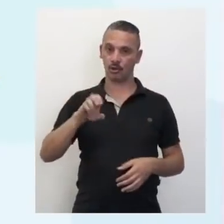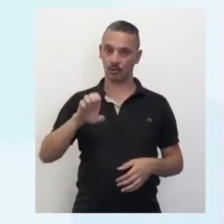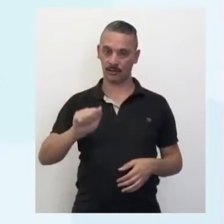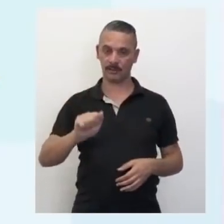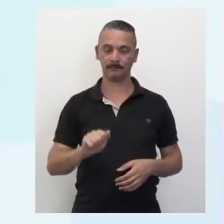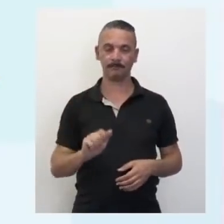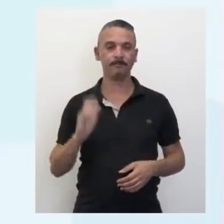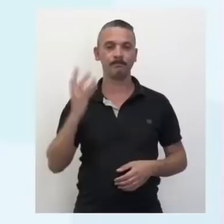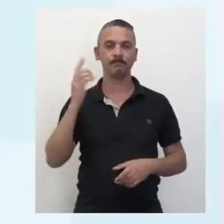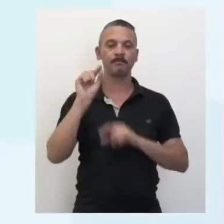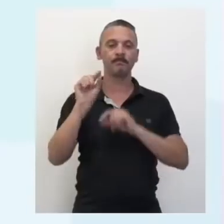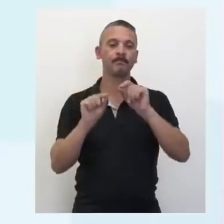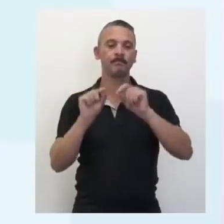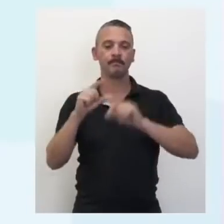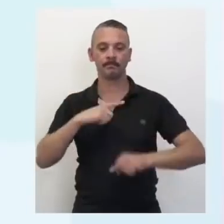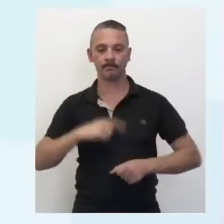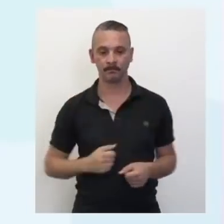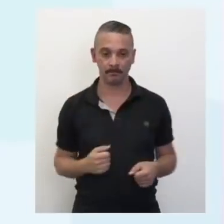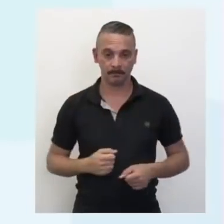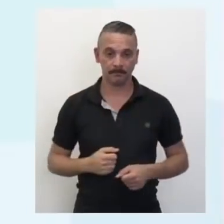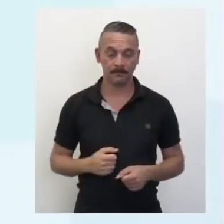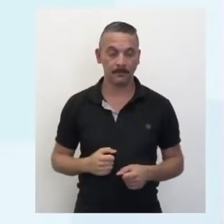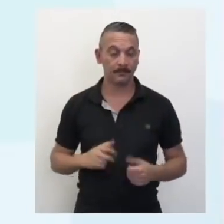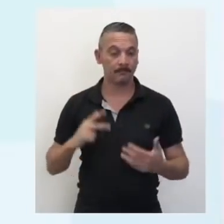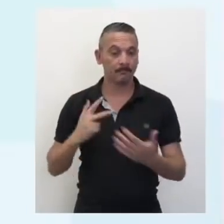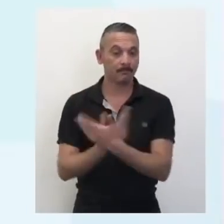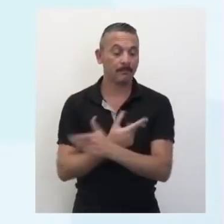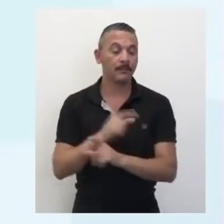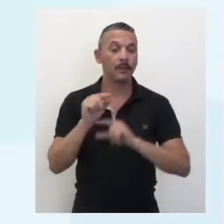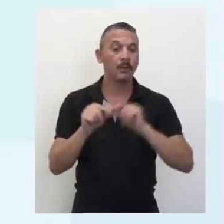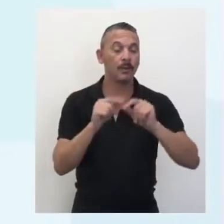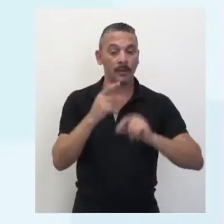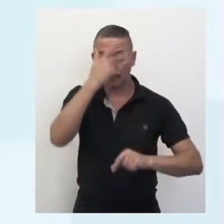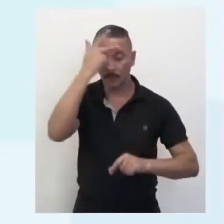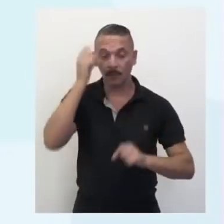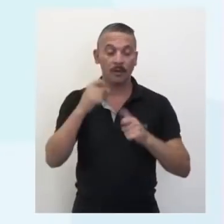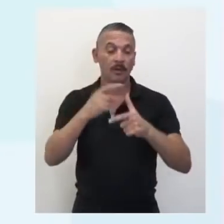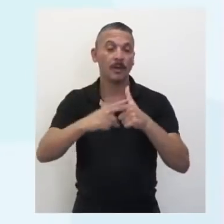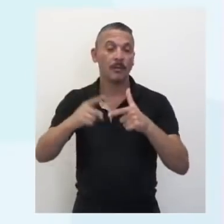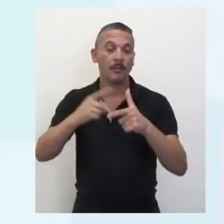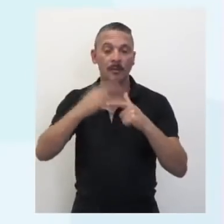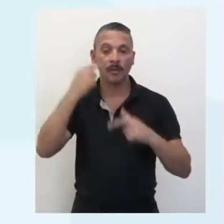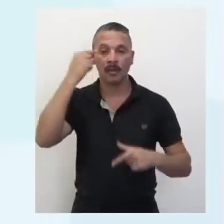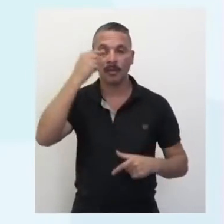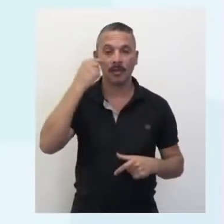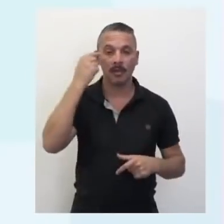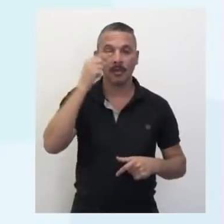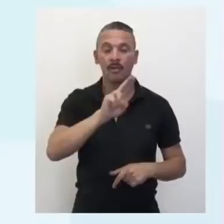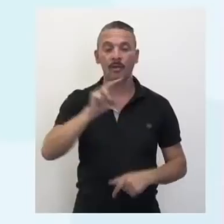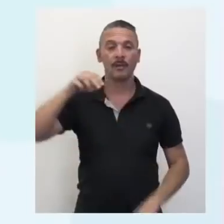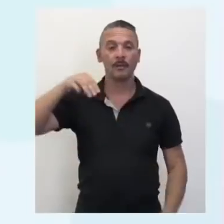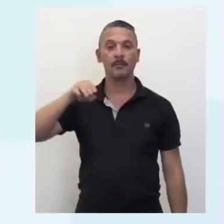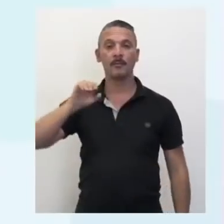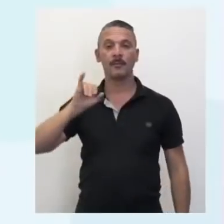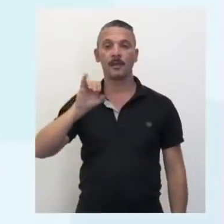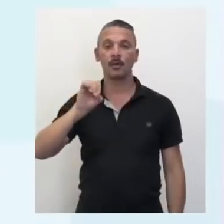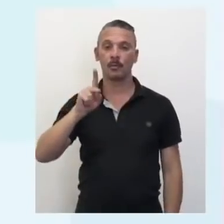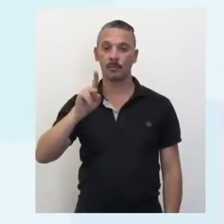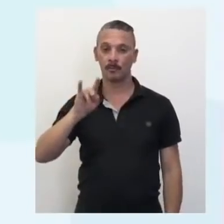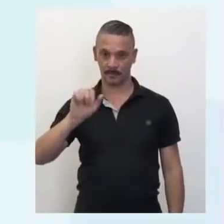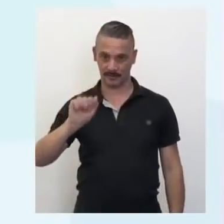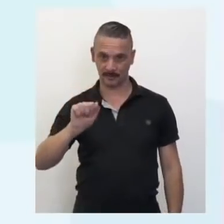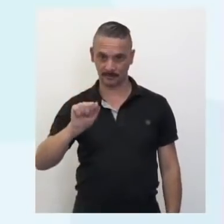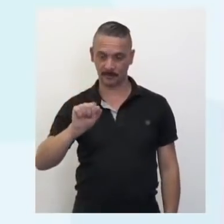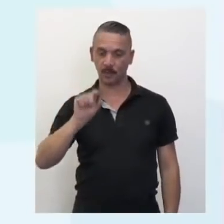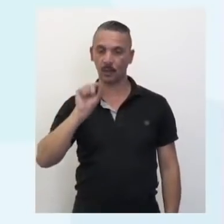acontece, esbolho normal, acontece que a gente pode ter um problema muito comum, que é a miopia, em que a